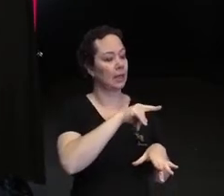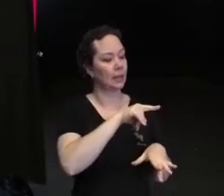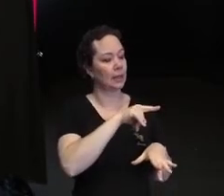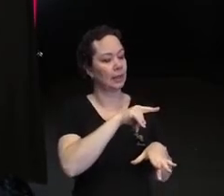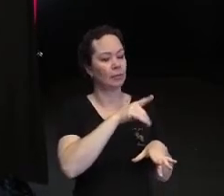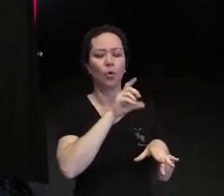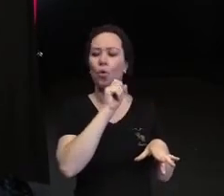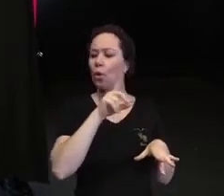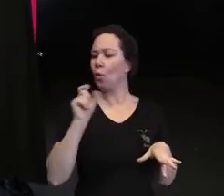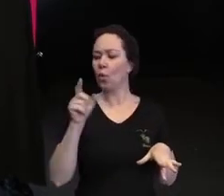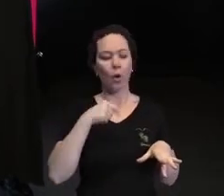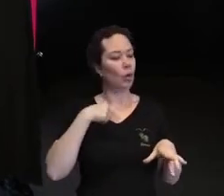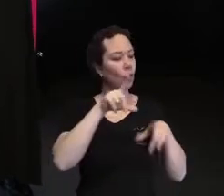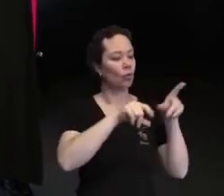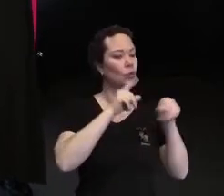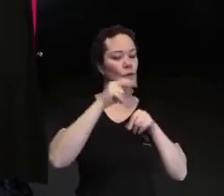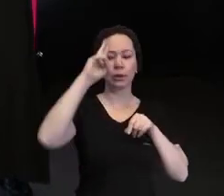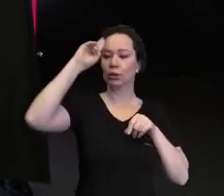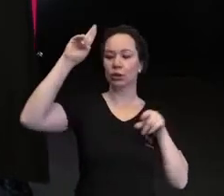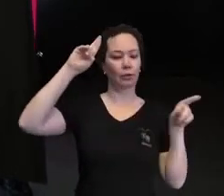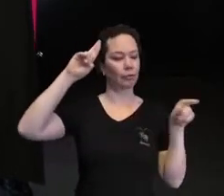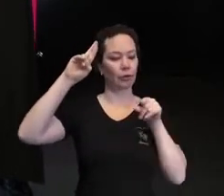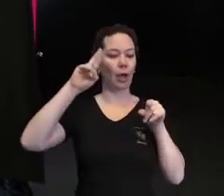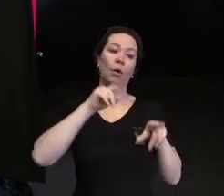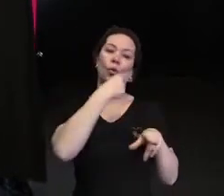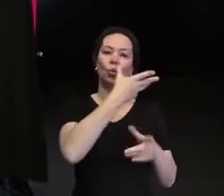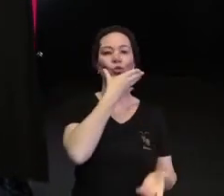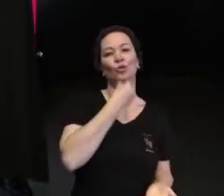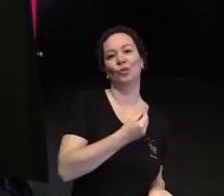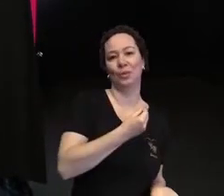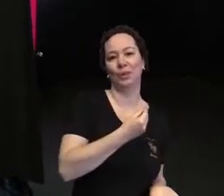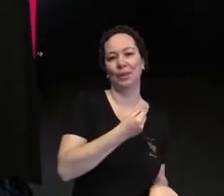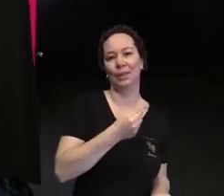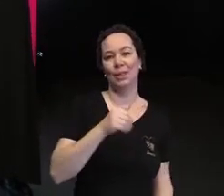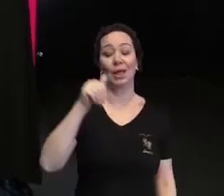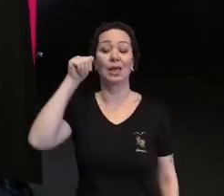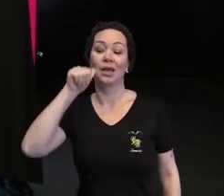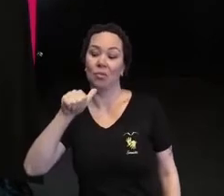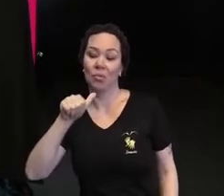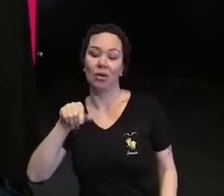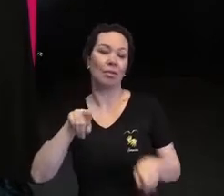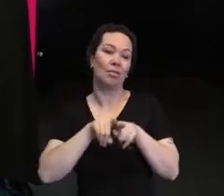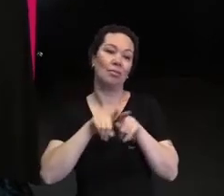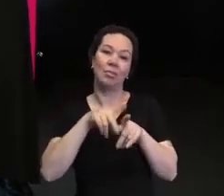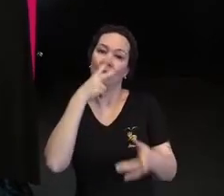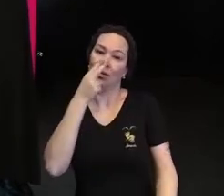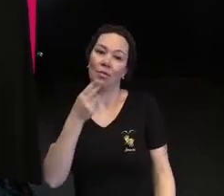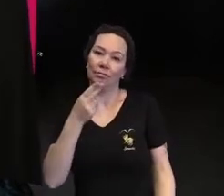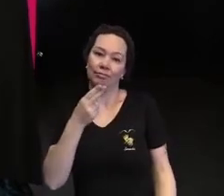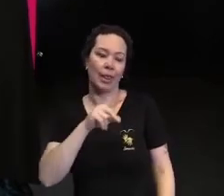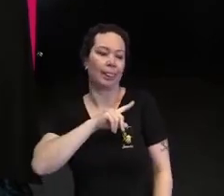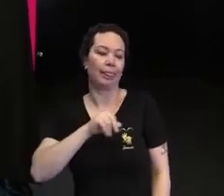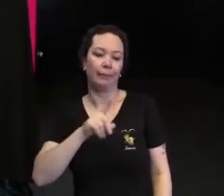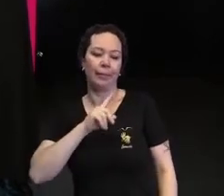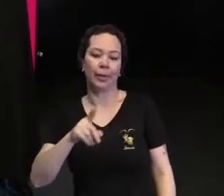Ou seja, são as mulheres recebendo um não, mais um não, assim como aquele que eu dei para o meu filho.